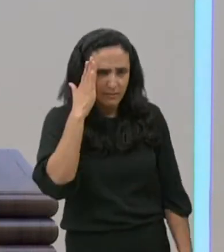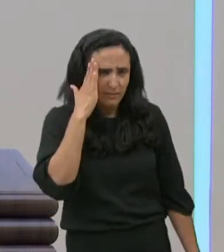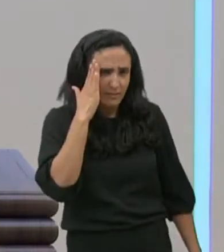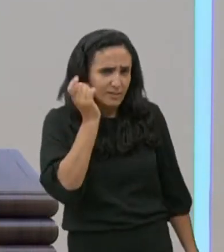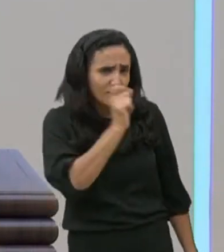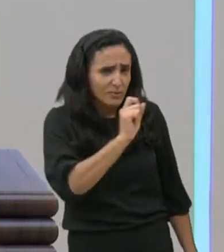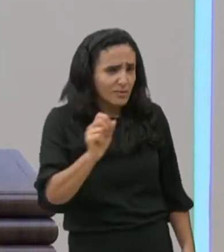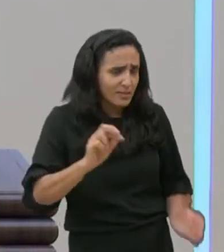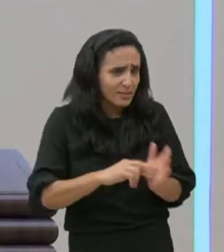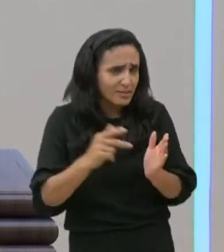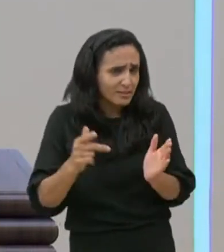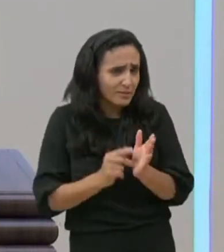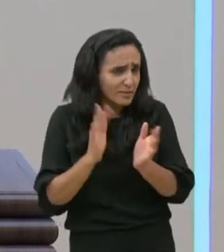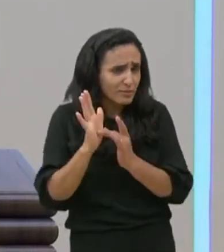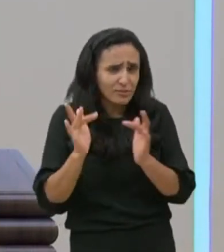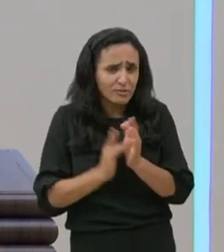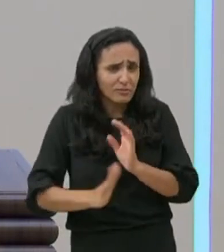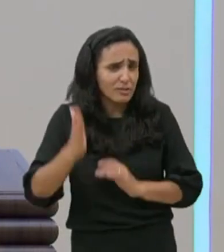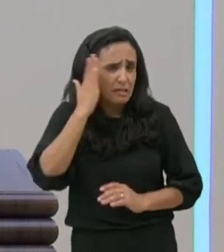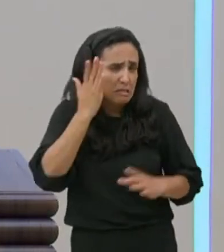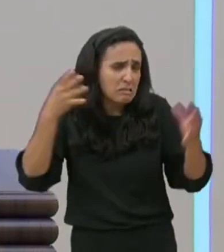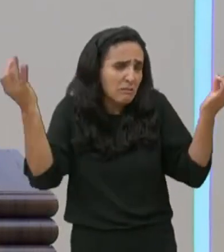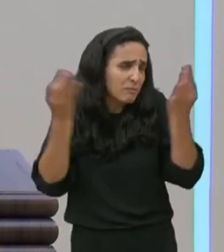e Jesus entendeu, perfeitamente, a fé dele,